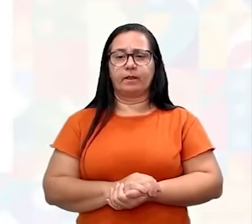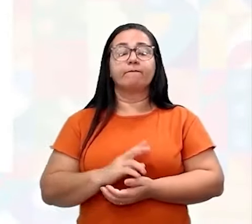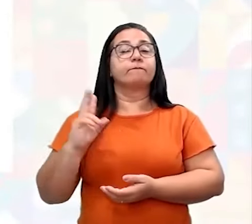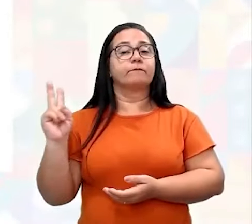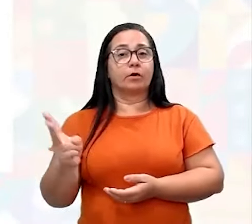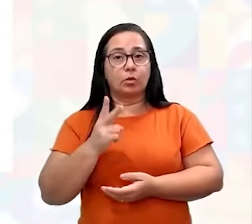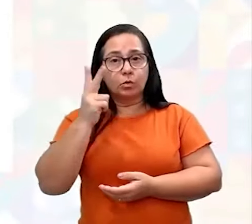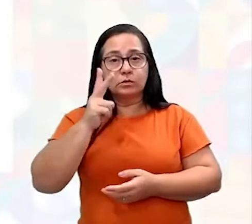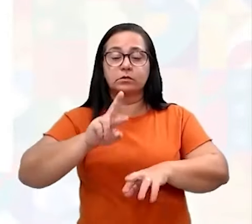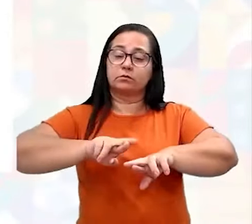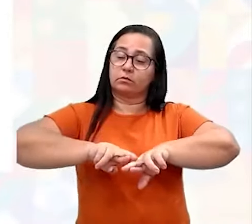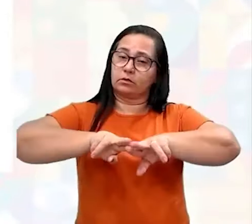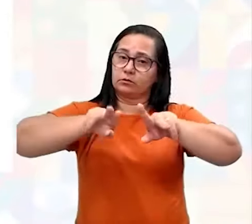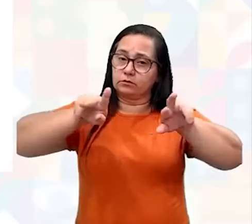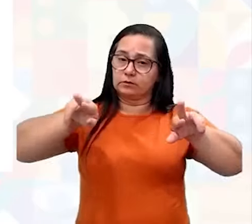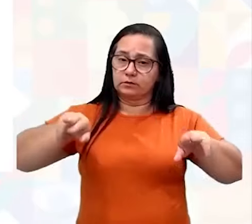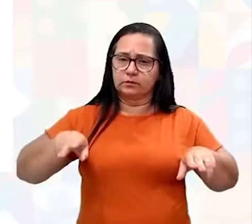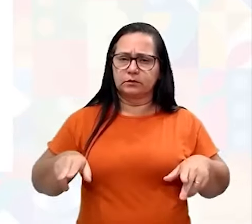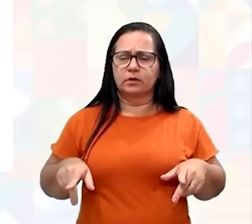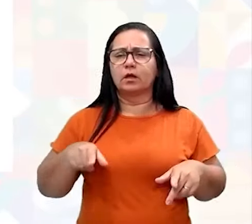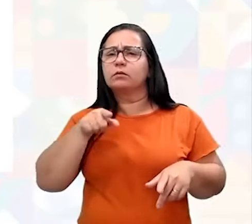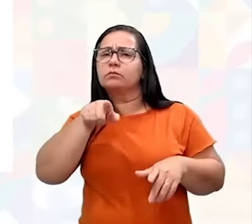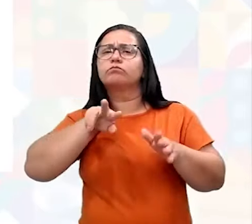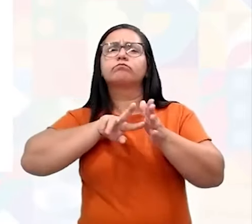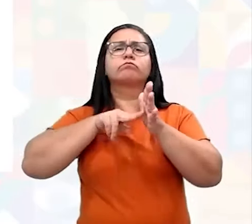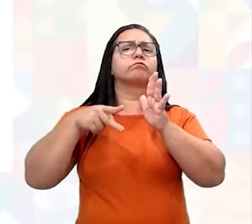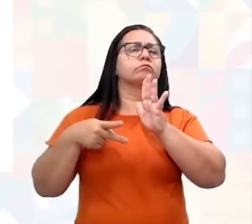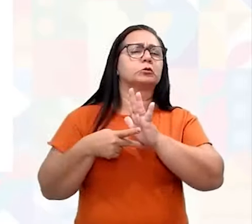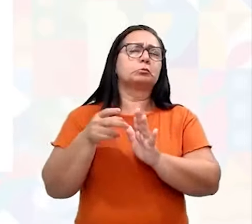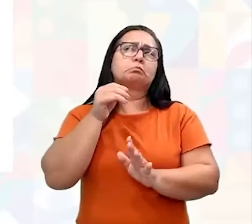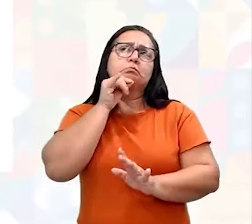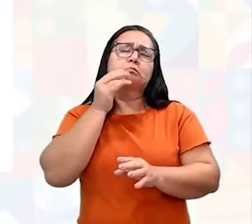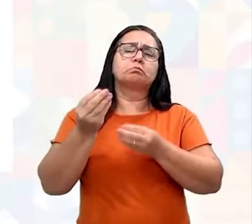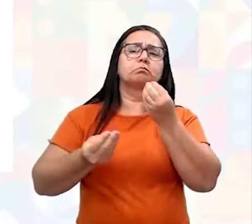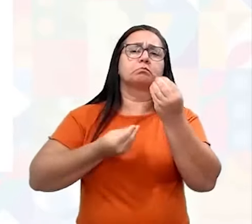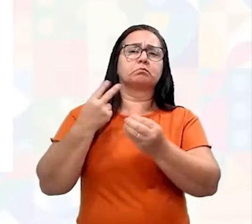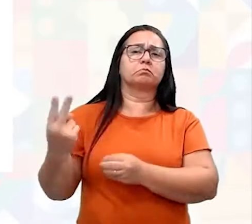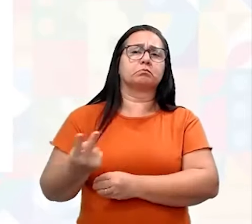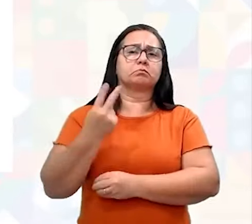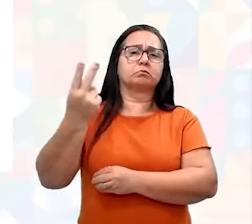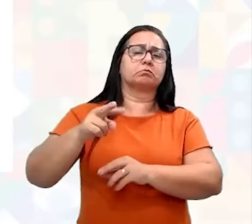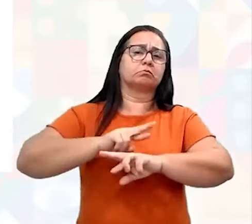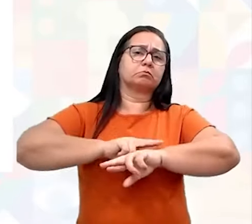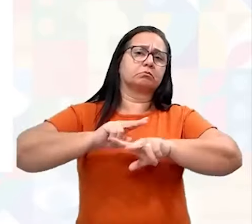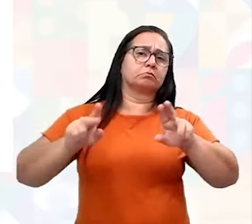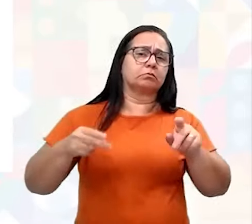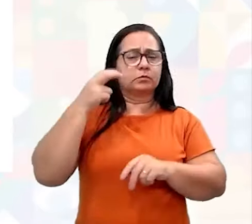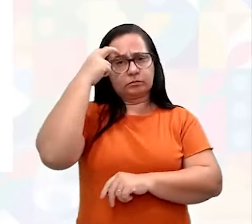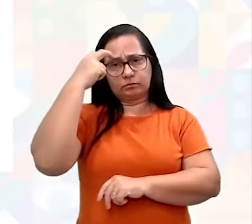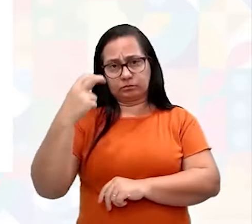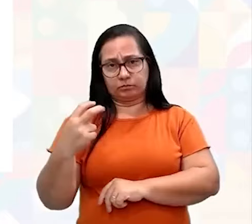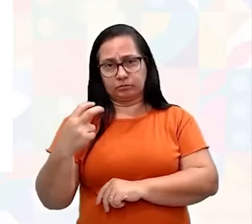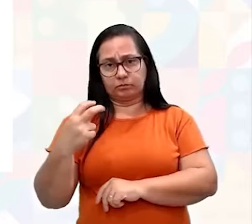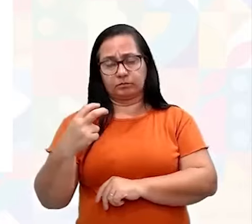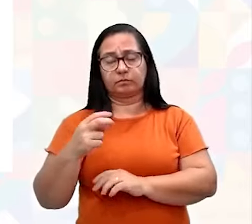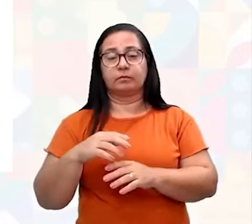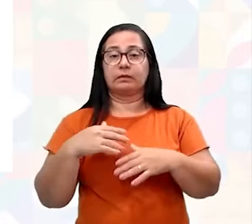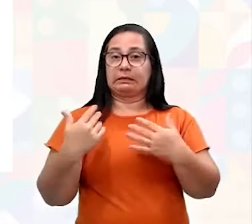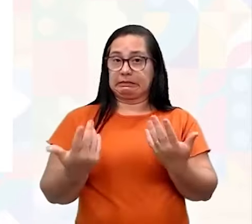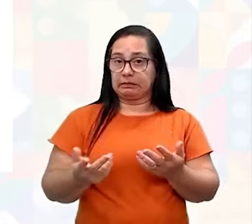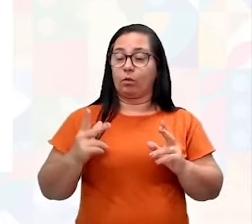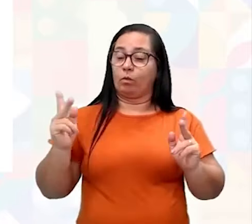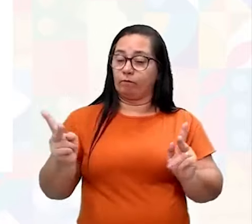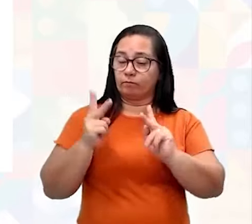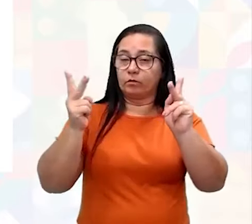Valorização da diversidade. O que que vem a ser eu valorizar essa diversidade multicultural? A